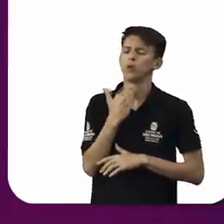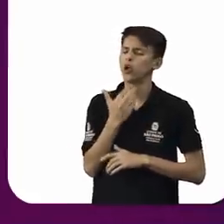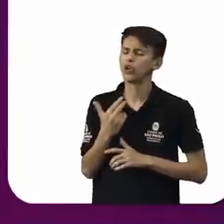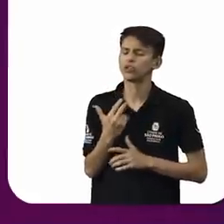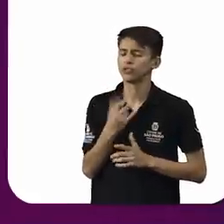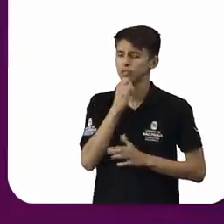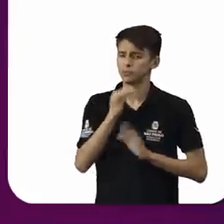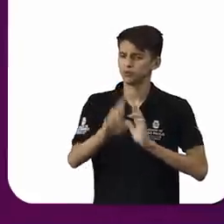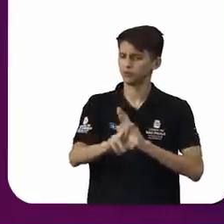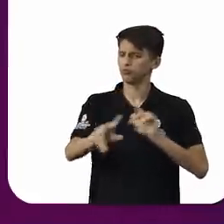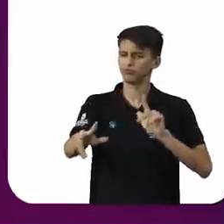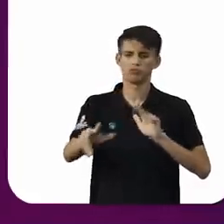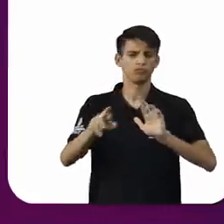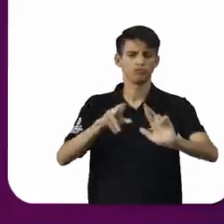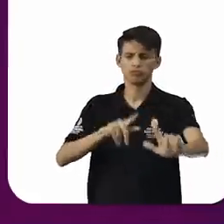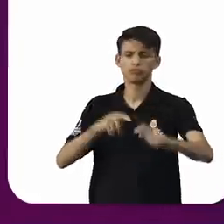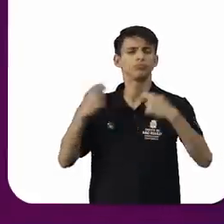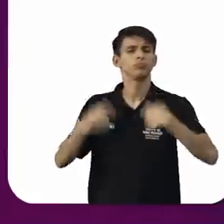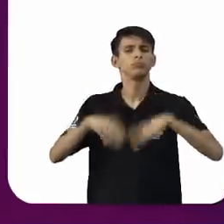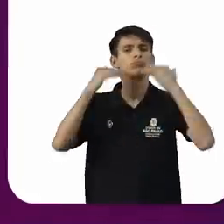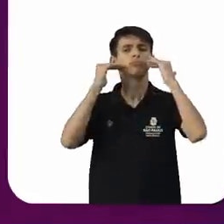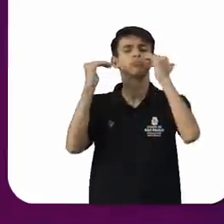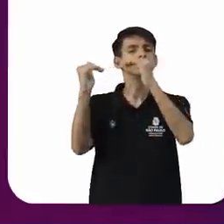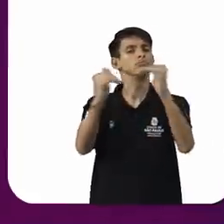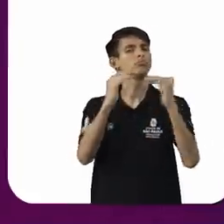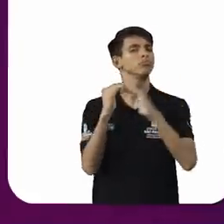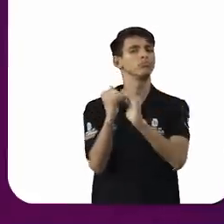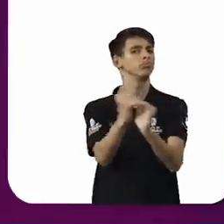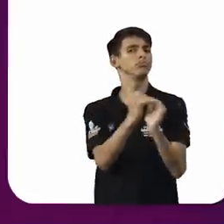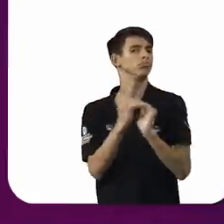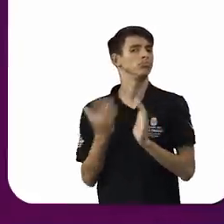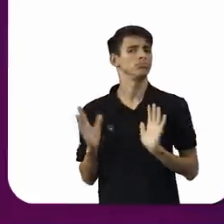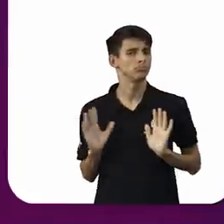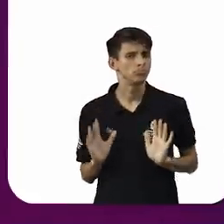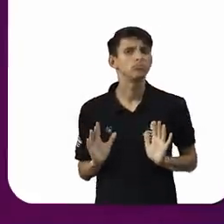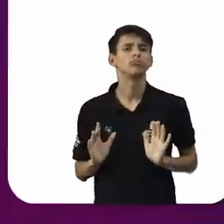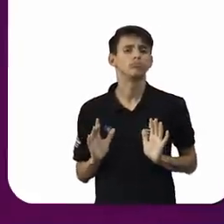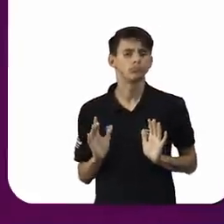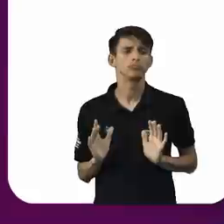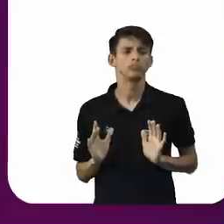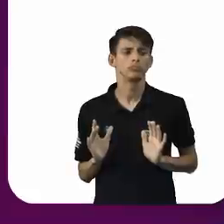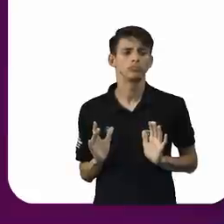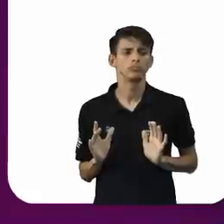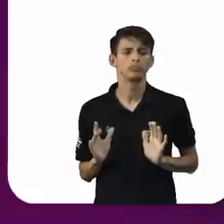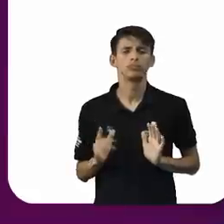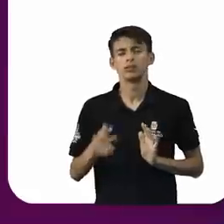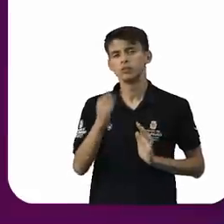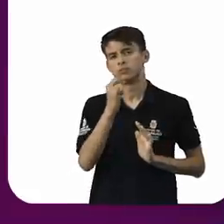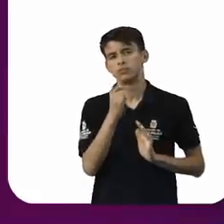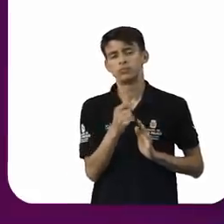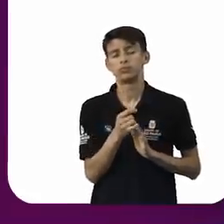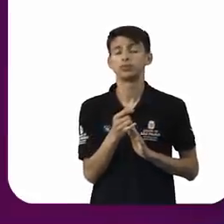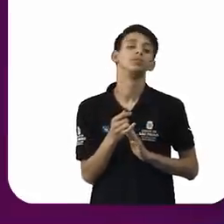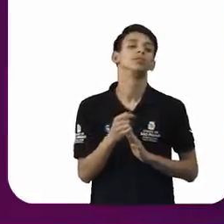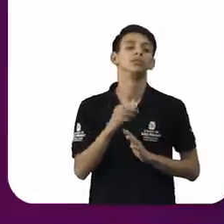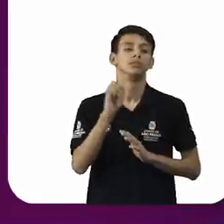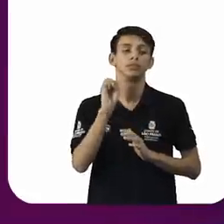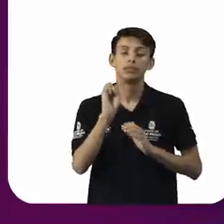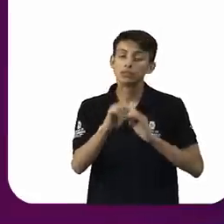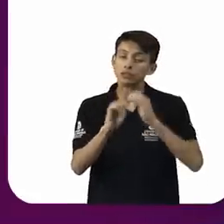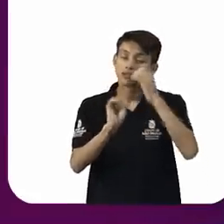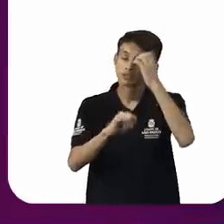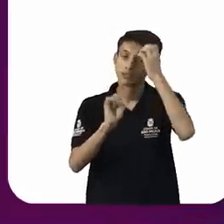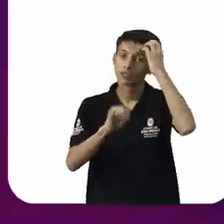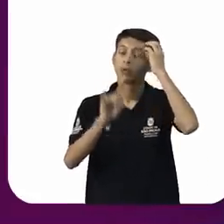Aliás, o trabalho de enfrentamento é o de dissociação de diferença com inferioridade. Então, se o Estado